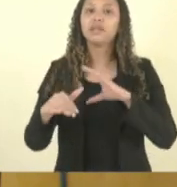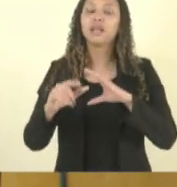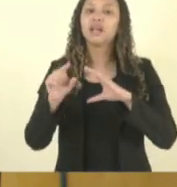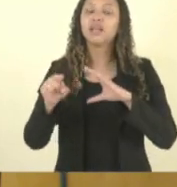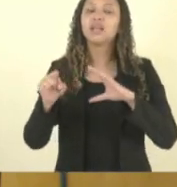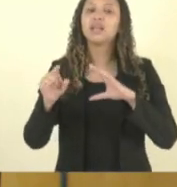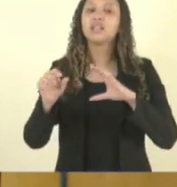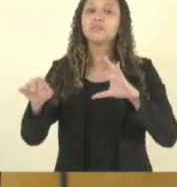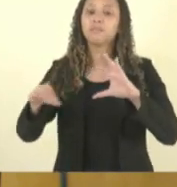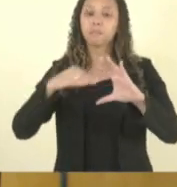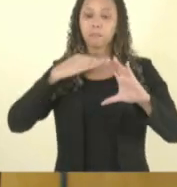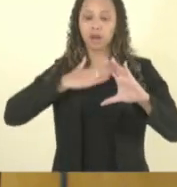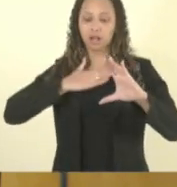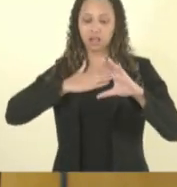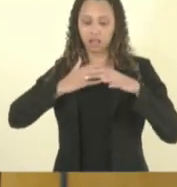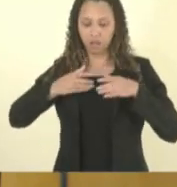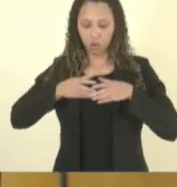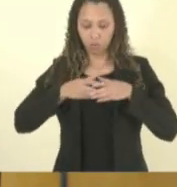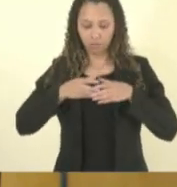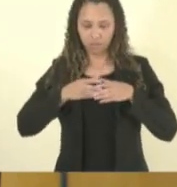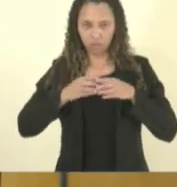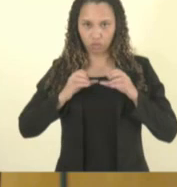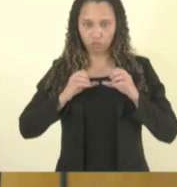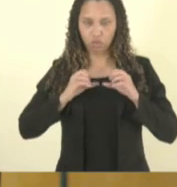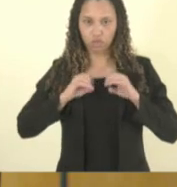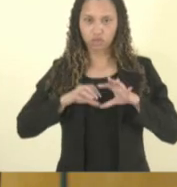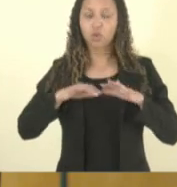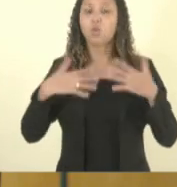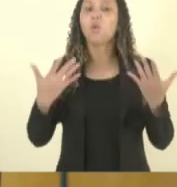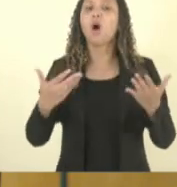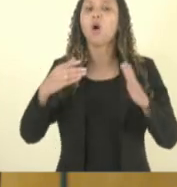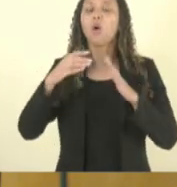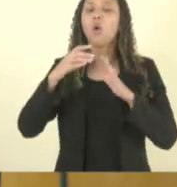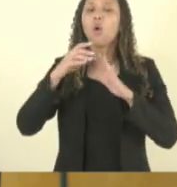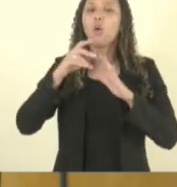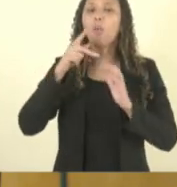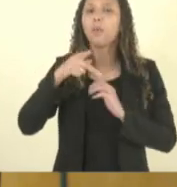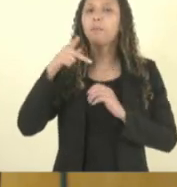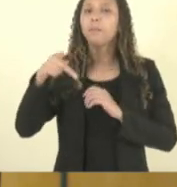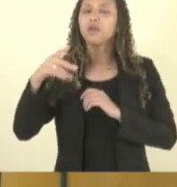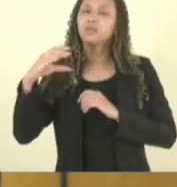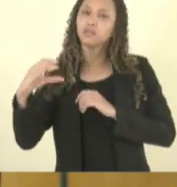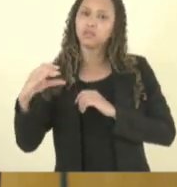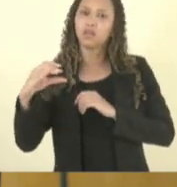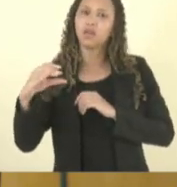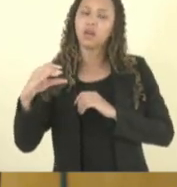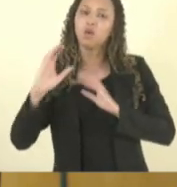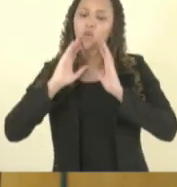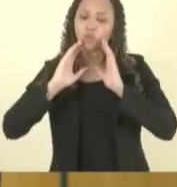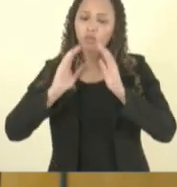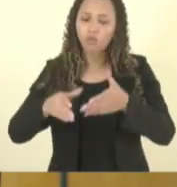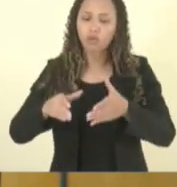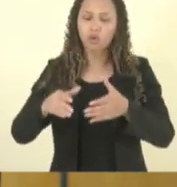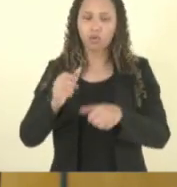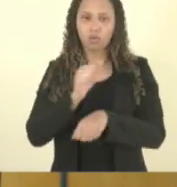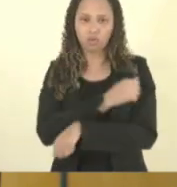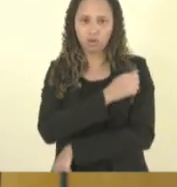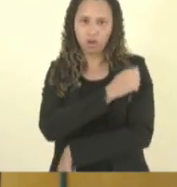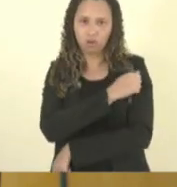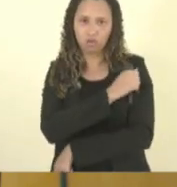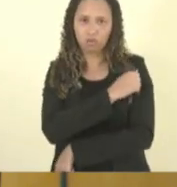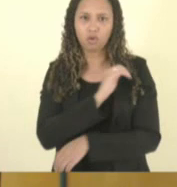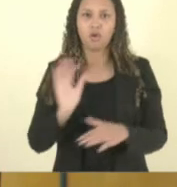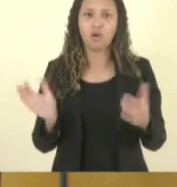aqui pra nossa comissão de educação qual é o plano pedagógico para os alunos autistas do da